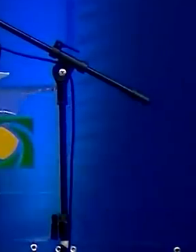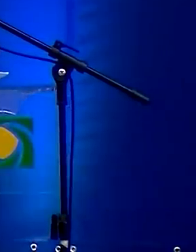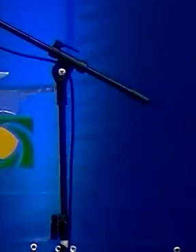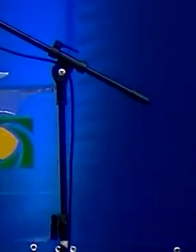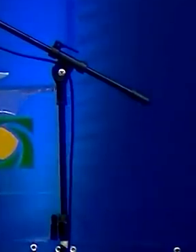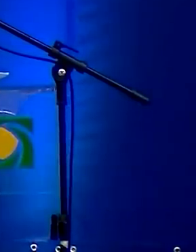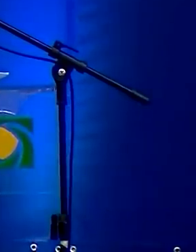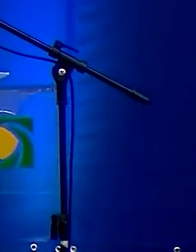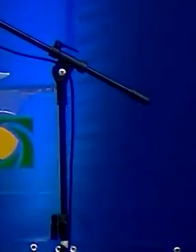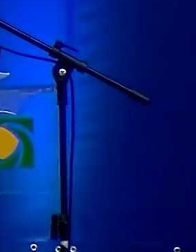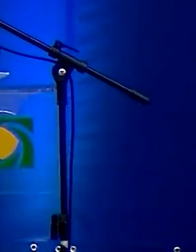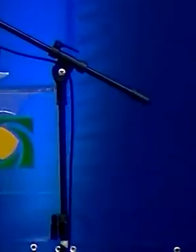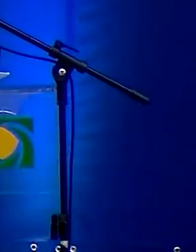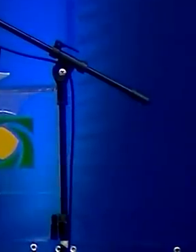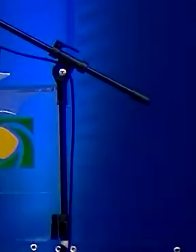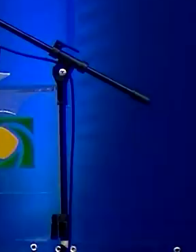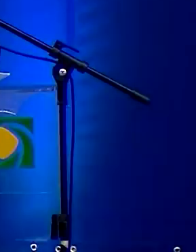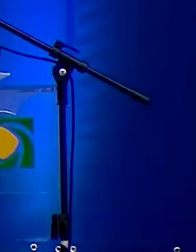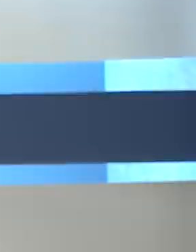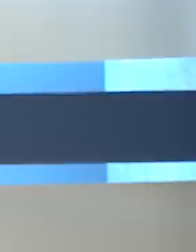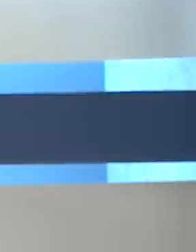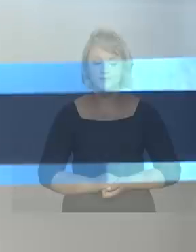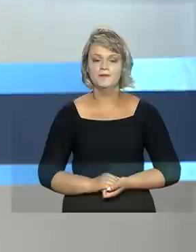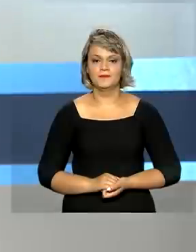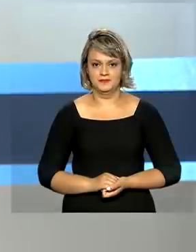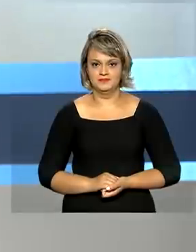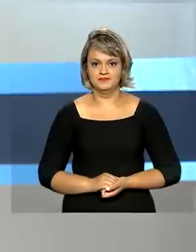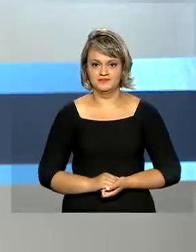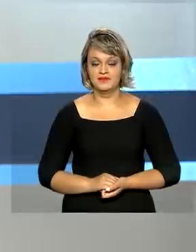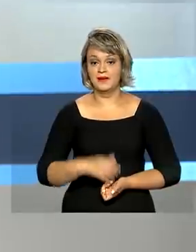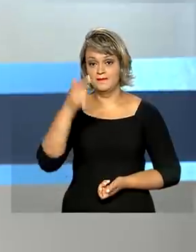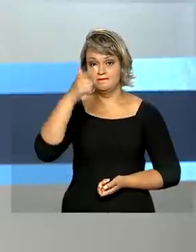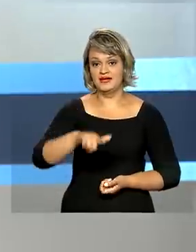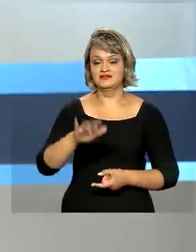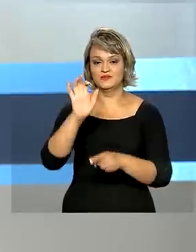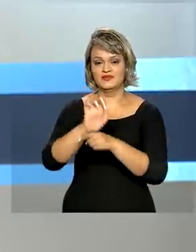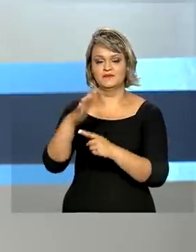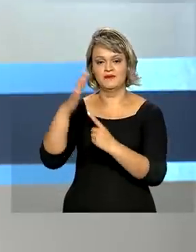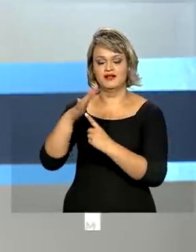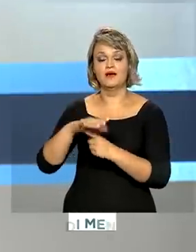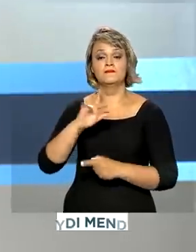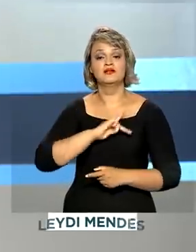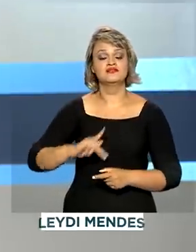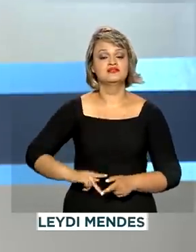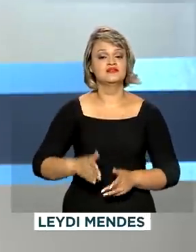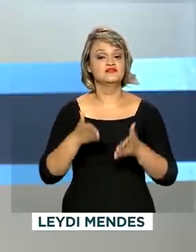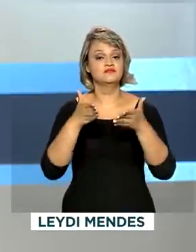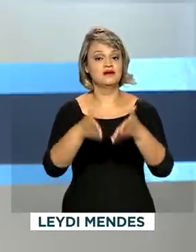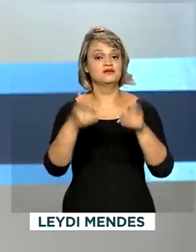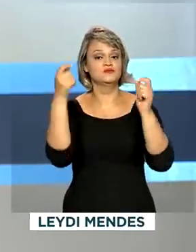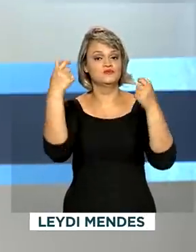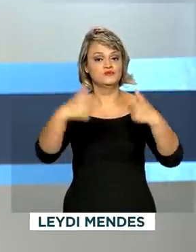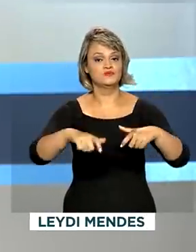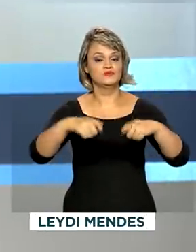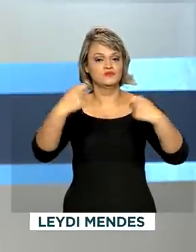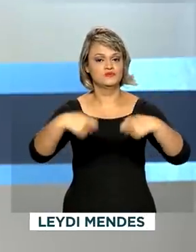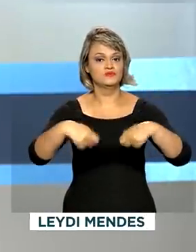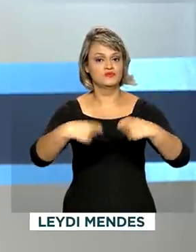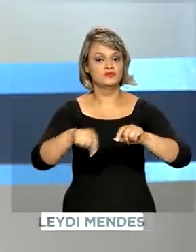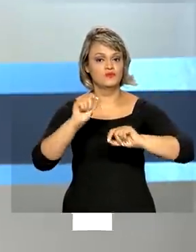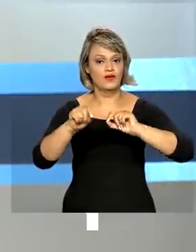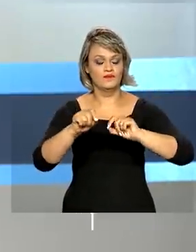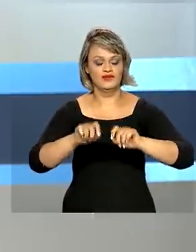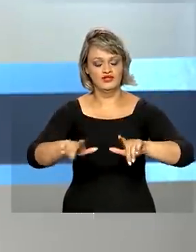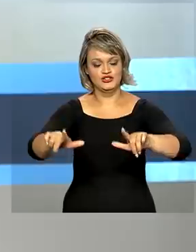.780 quilômetros de duplicação. Ainda no Paraná, o presidente Bolsonaro entregou títulos rurais para